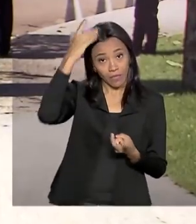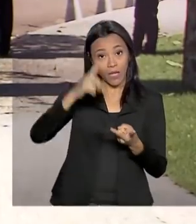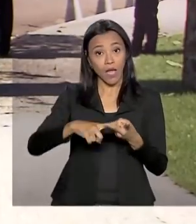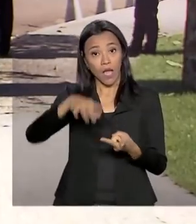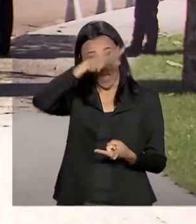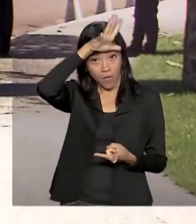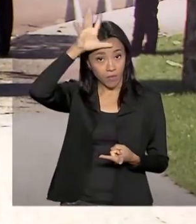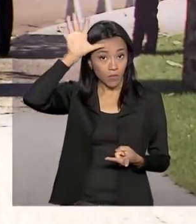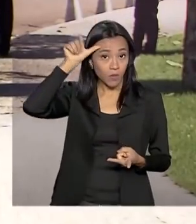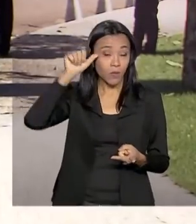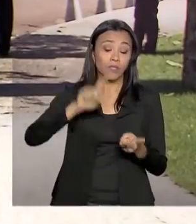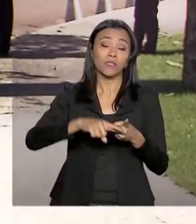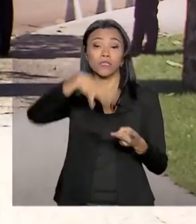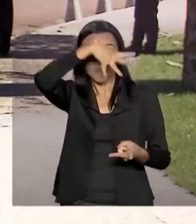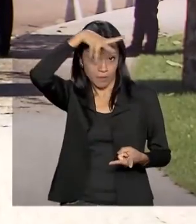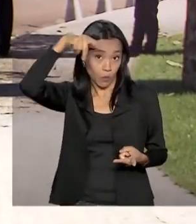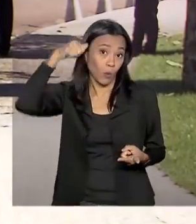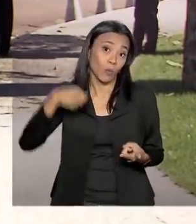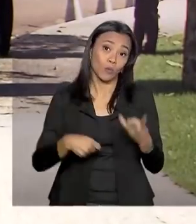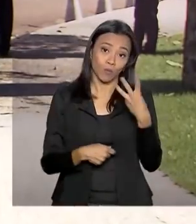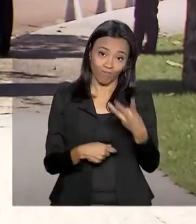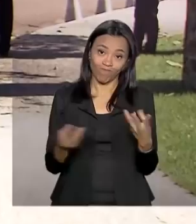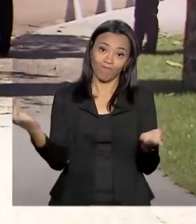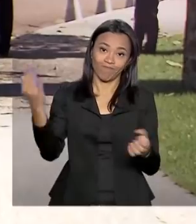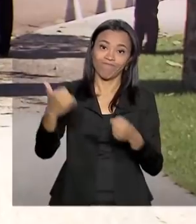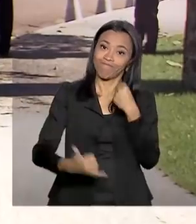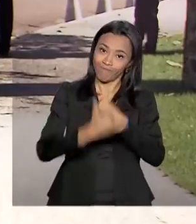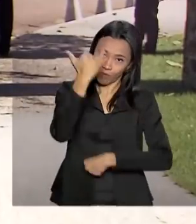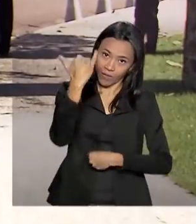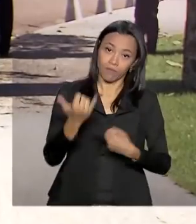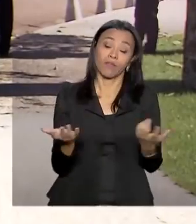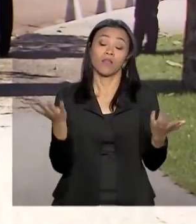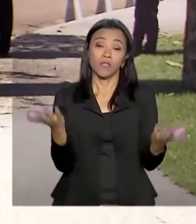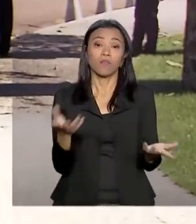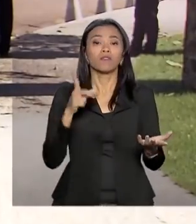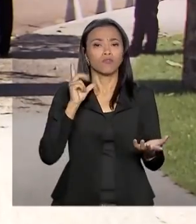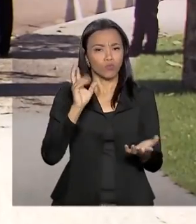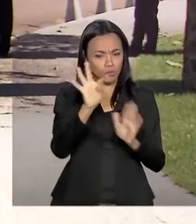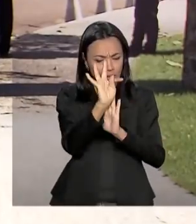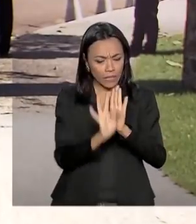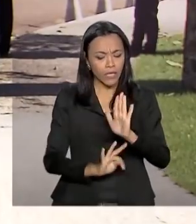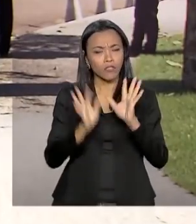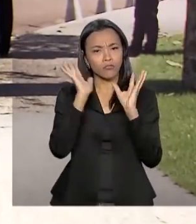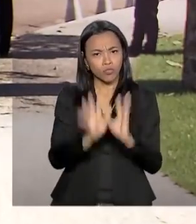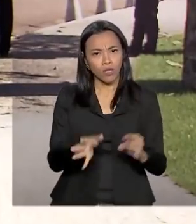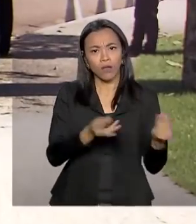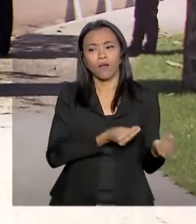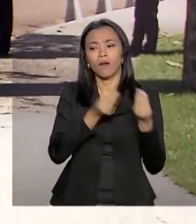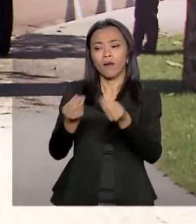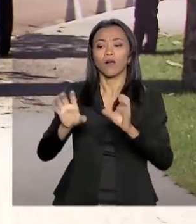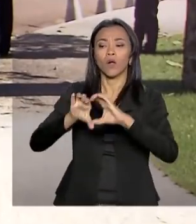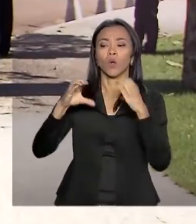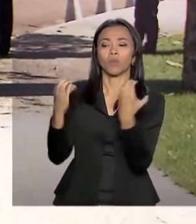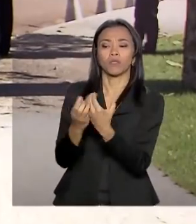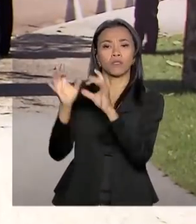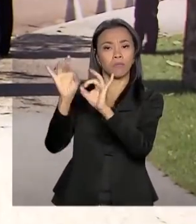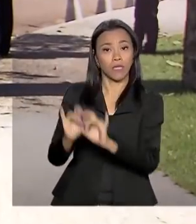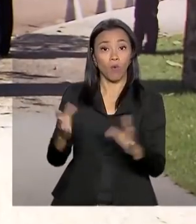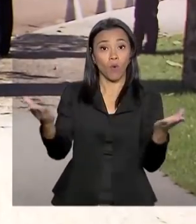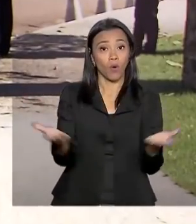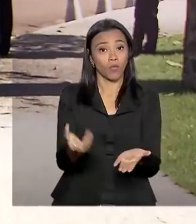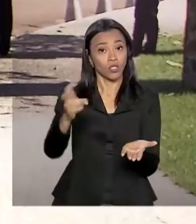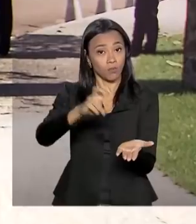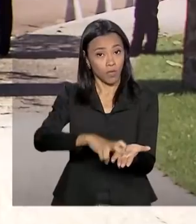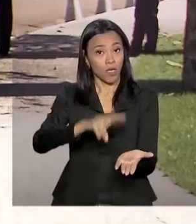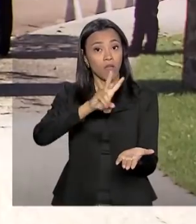do Amazonas e do Mato Grosso. O texto da nova Previdência já está na comissão especial que vai ouvir agora pela manhã